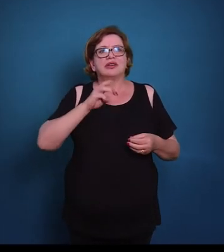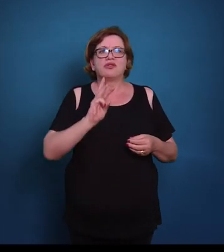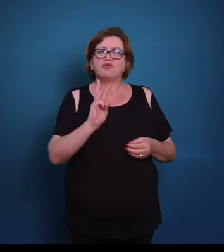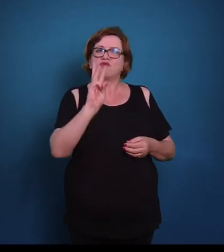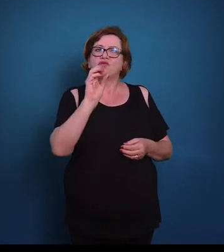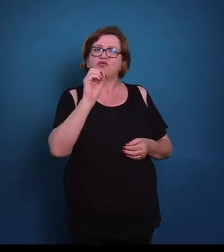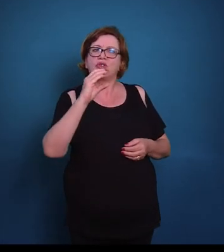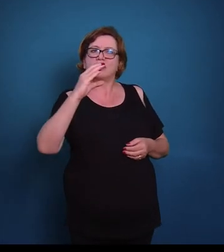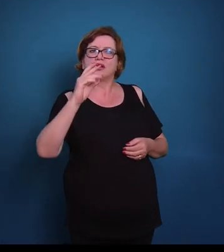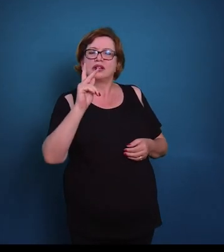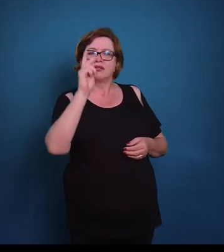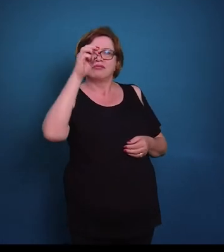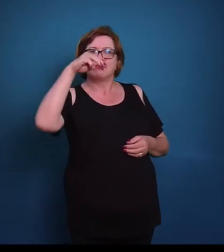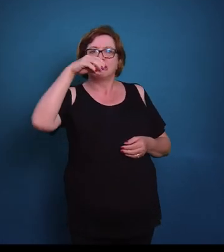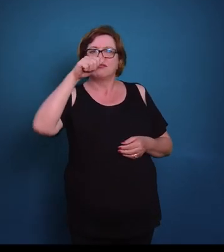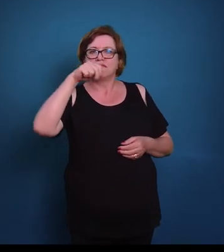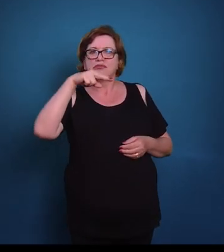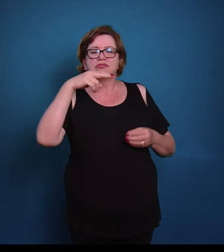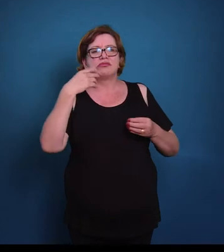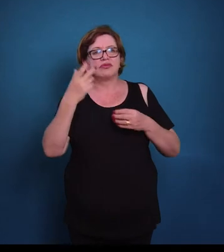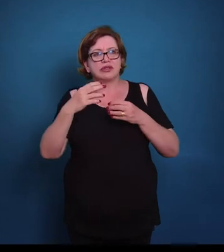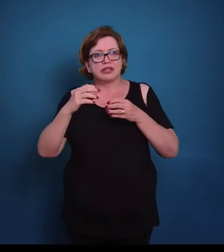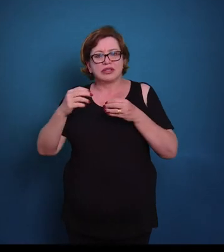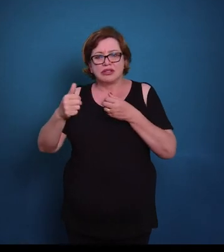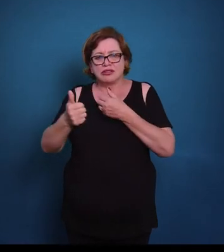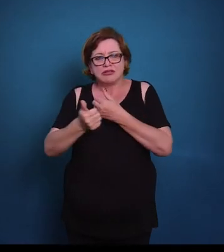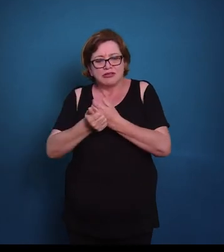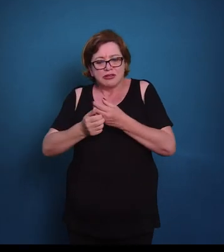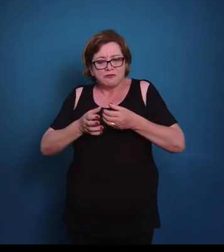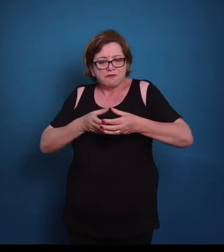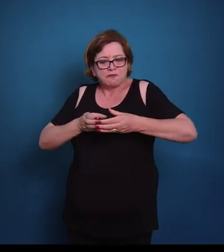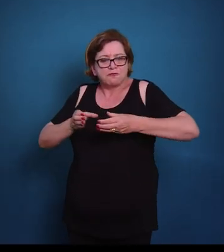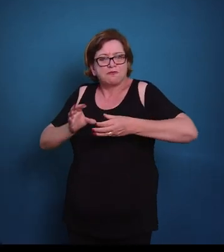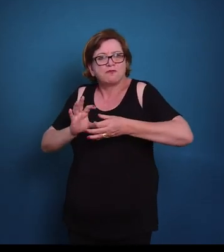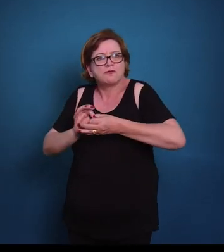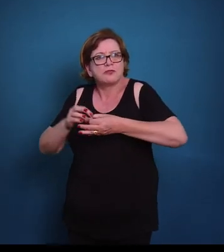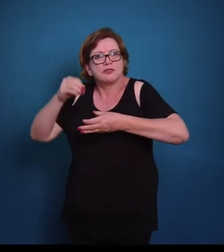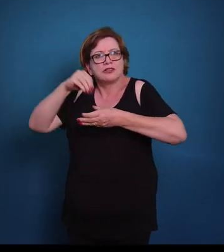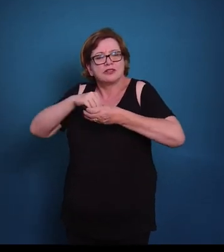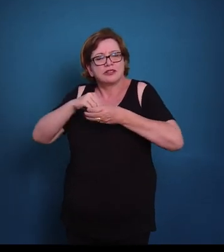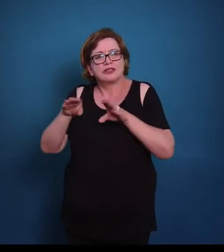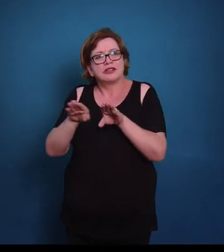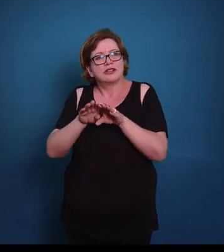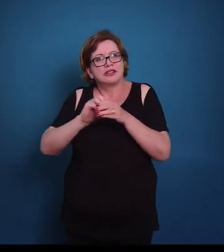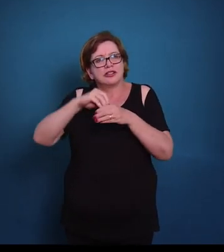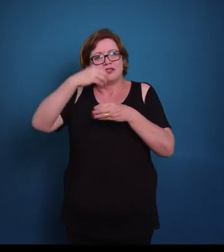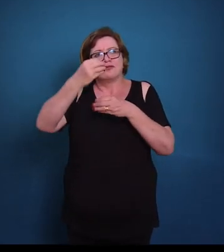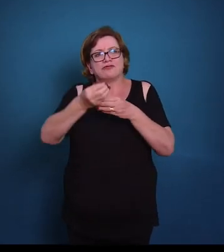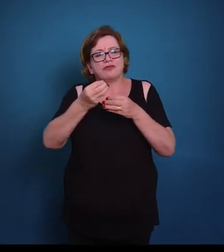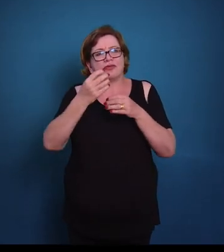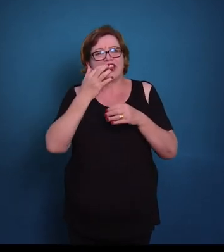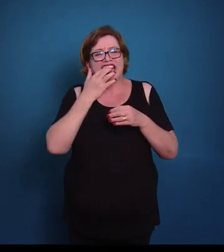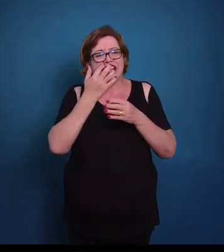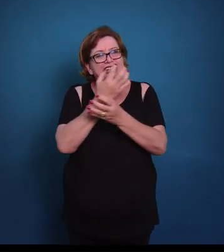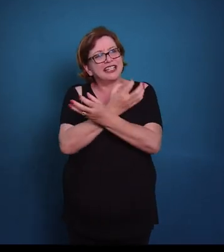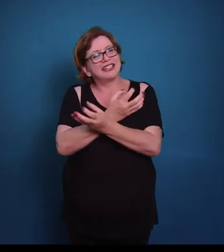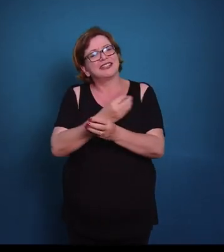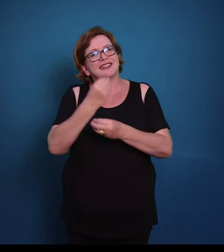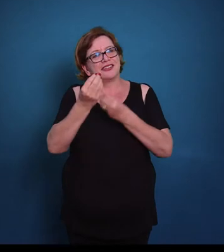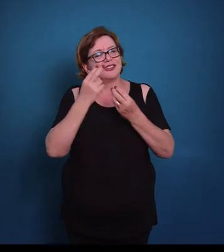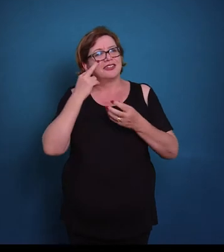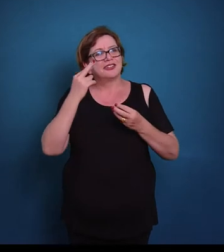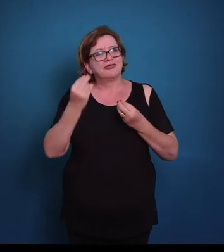fazer a conexão tanto da parte externa do osso para a parte interna, como também dos canais de Havers para a parte